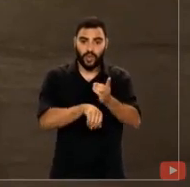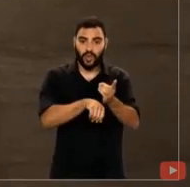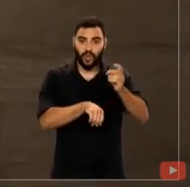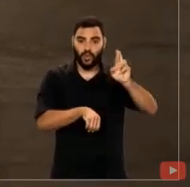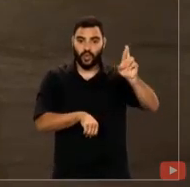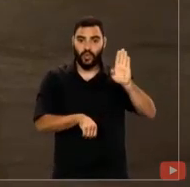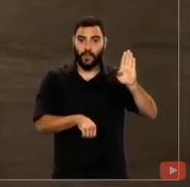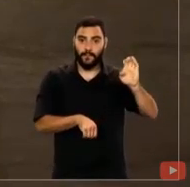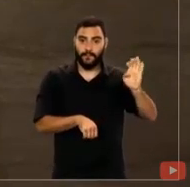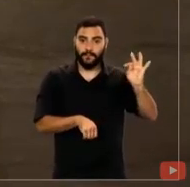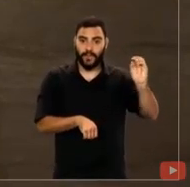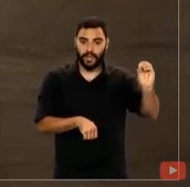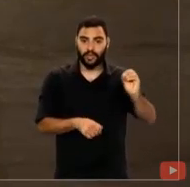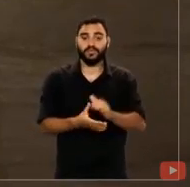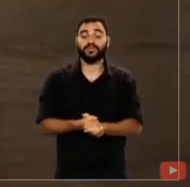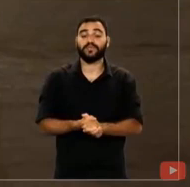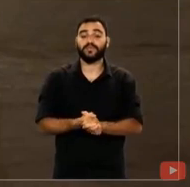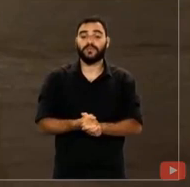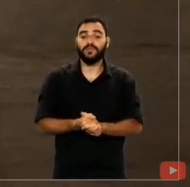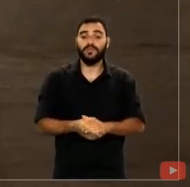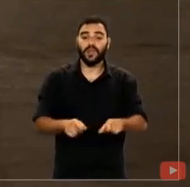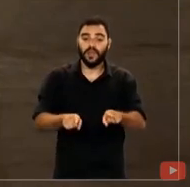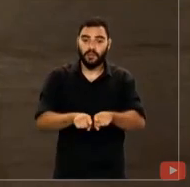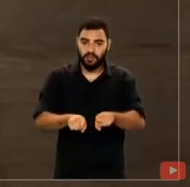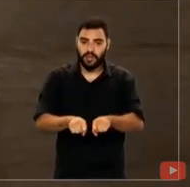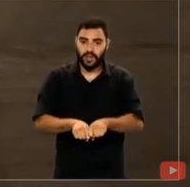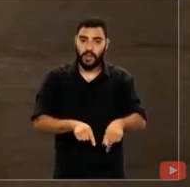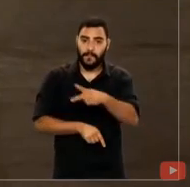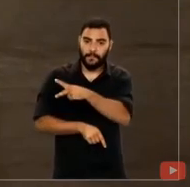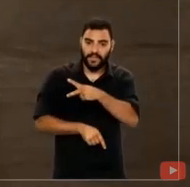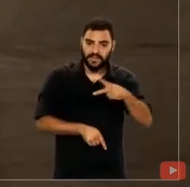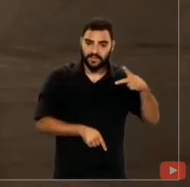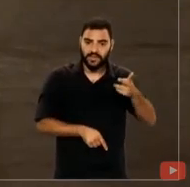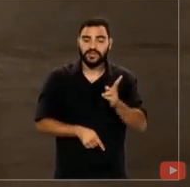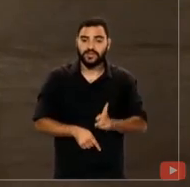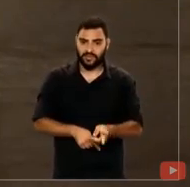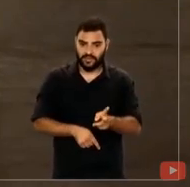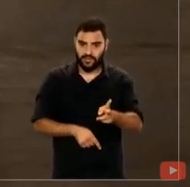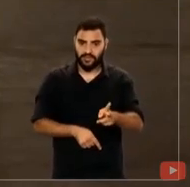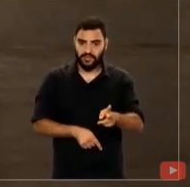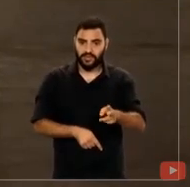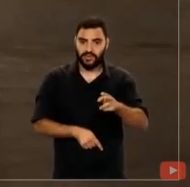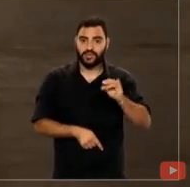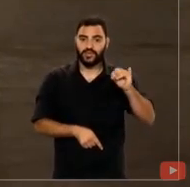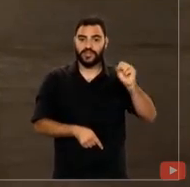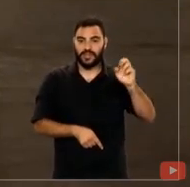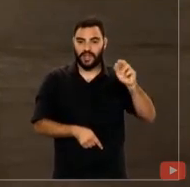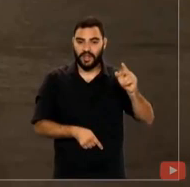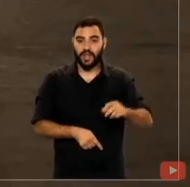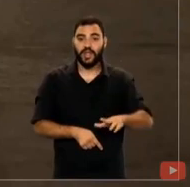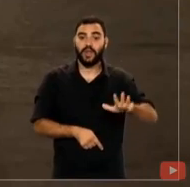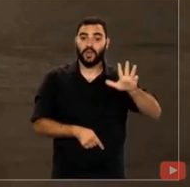Beto Simonetti. Cumprimento, senhores presidentes de sempre. José Sarney, Luiz